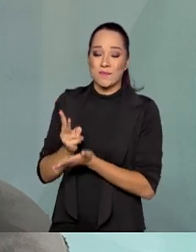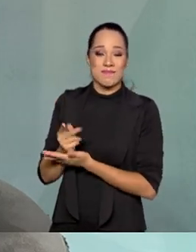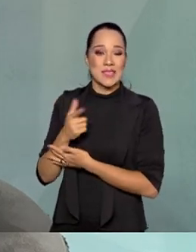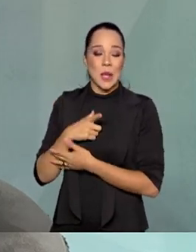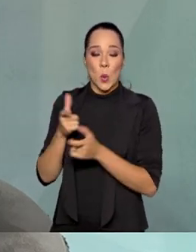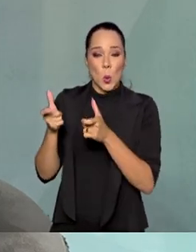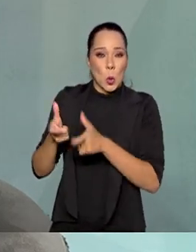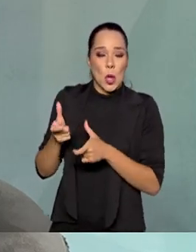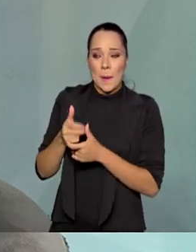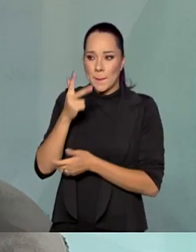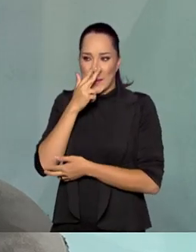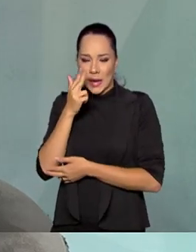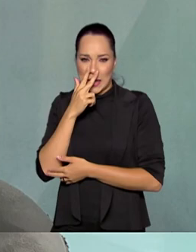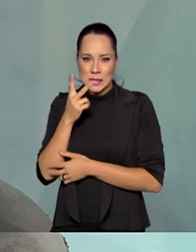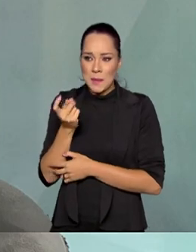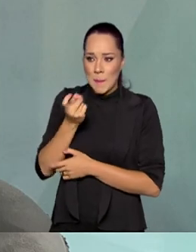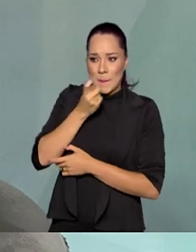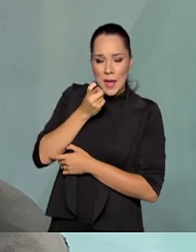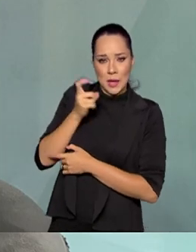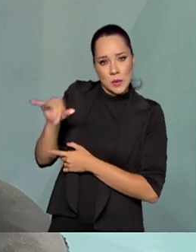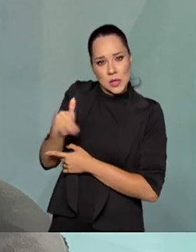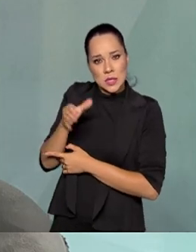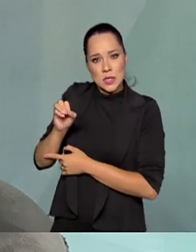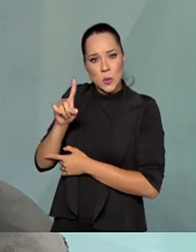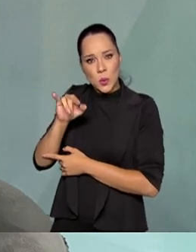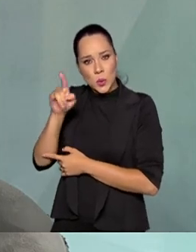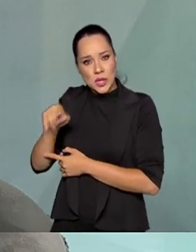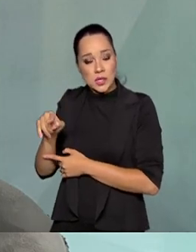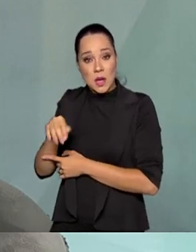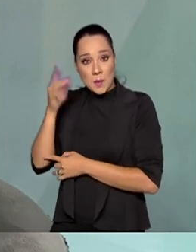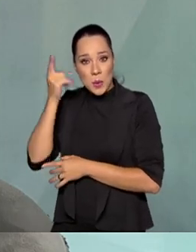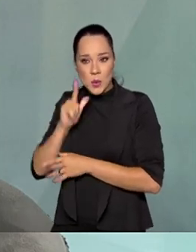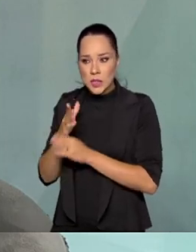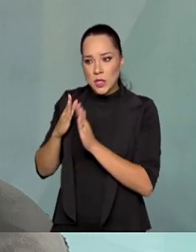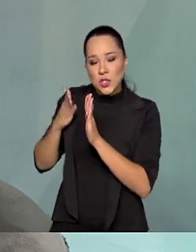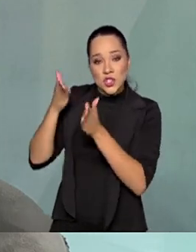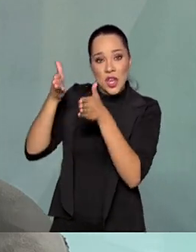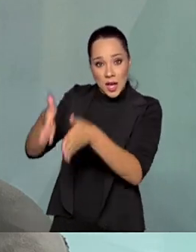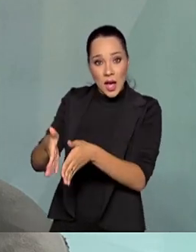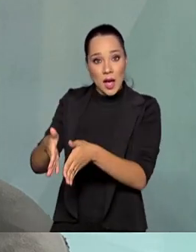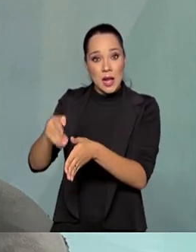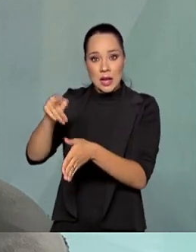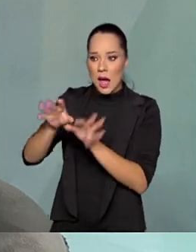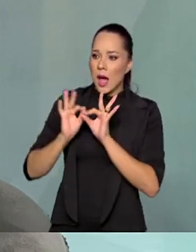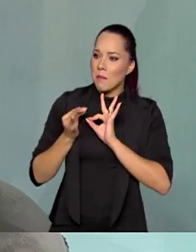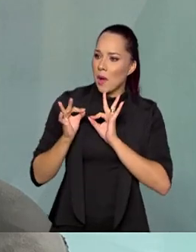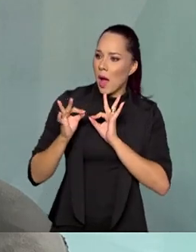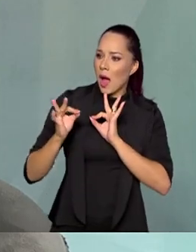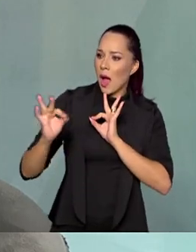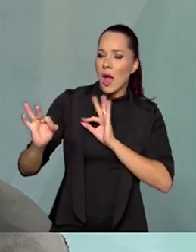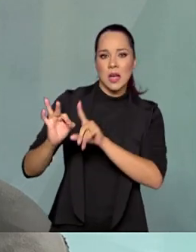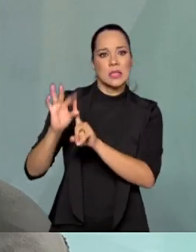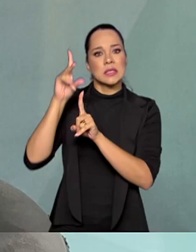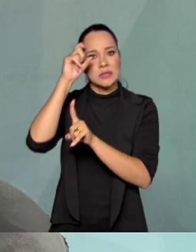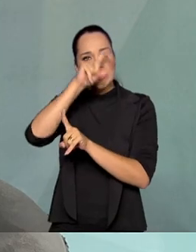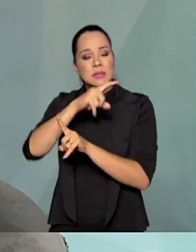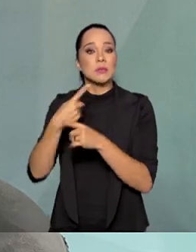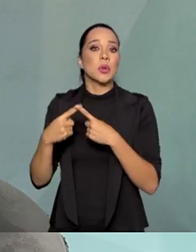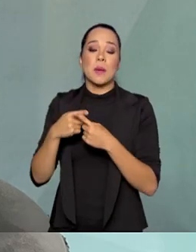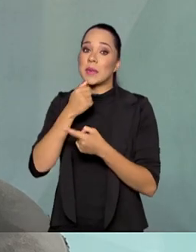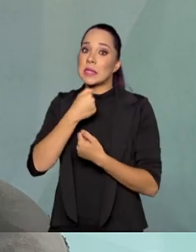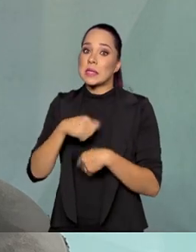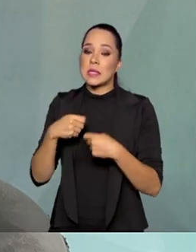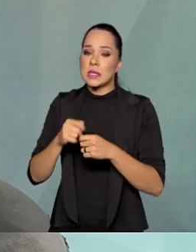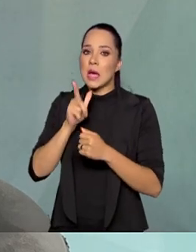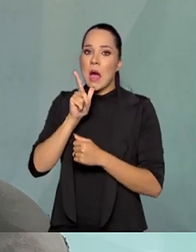fisicamente, a olho nu, próximo de São Luís, para se chegar em Alcântara, existe uma certa dificuldade. A travessia pelo mar ou